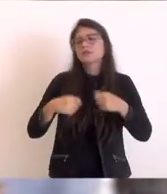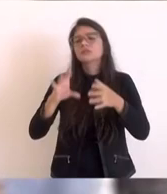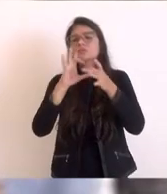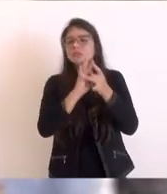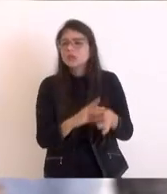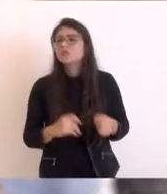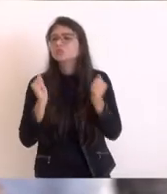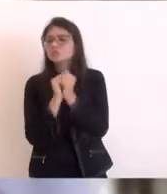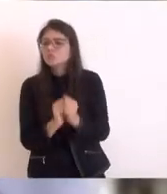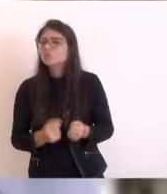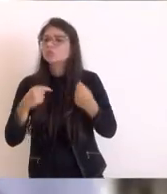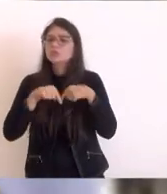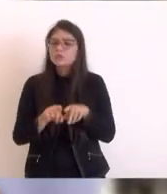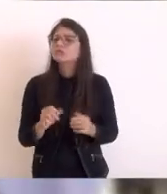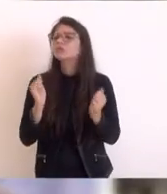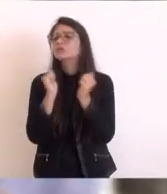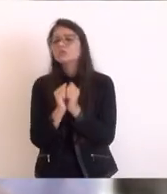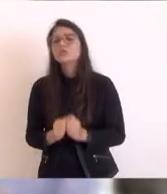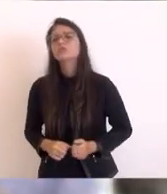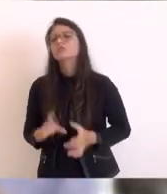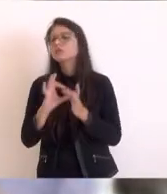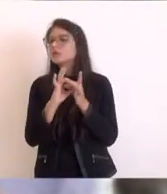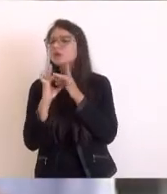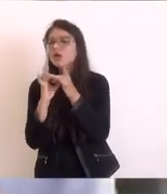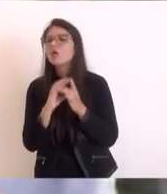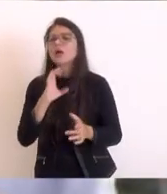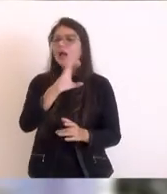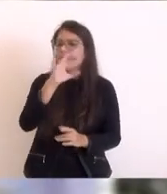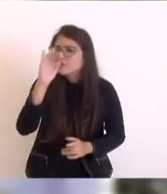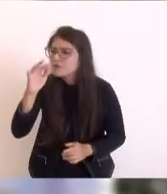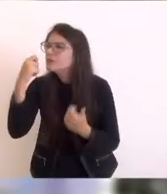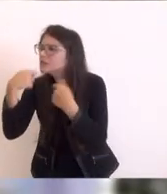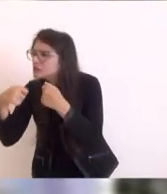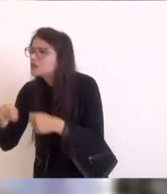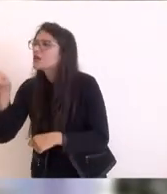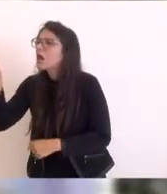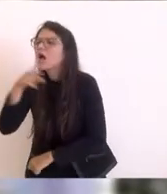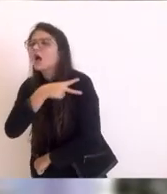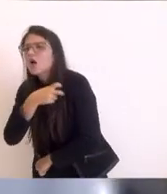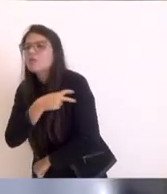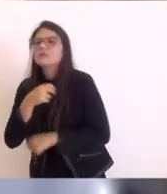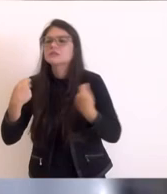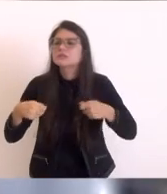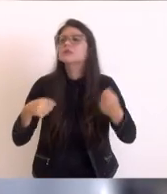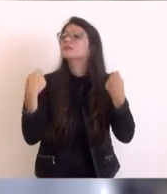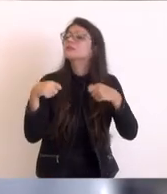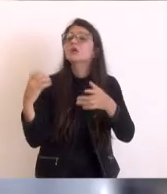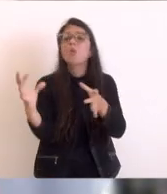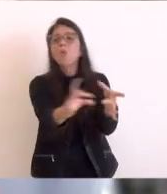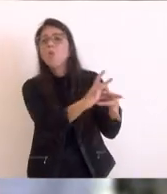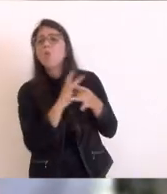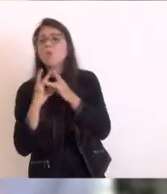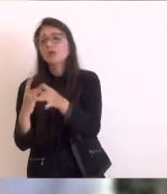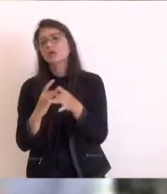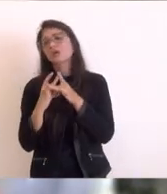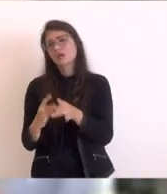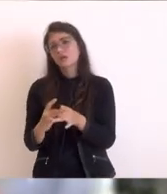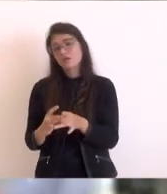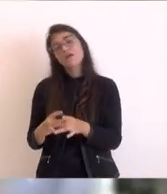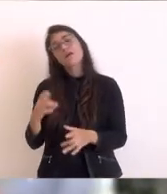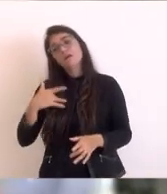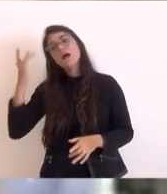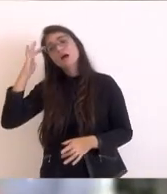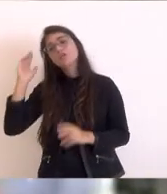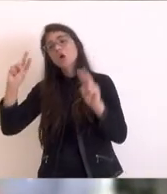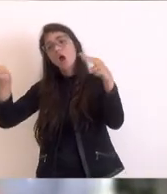isso, nós vamos brigar para Casemiro isso, nós vamos brigar para Arraial do Cabo, juntar os nove, eu quero ver que eles não vão olhar a gente com outro